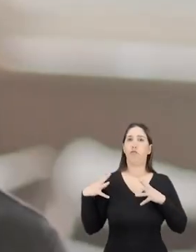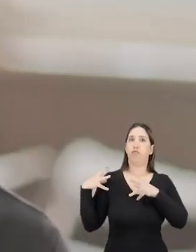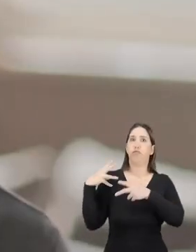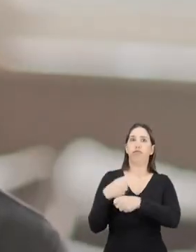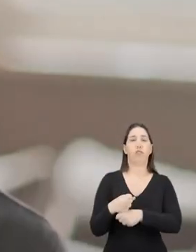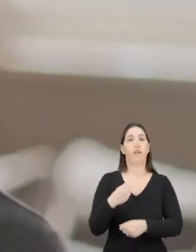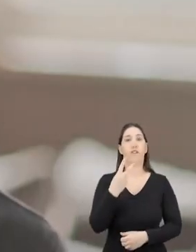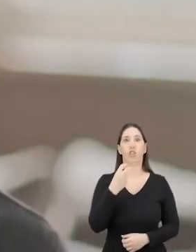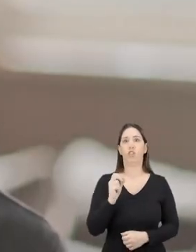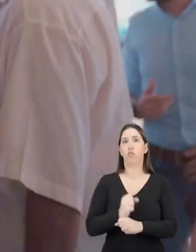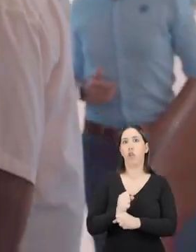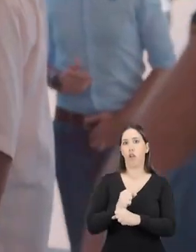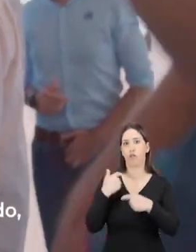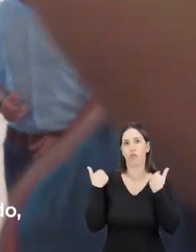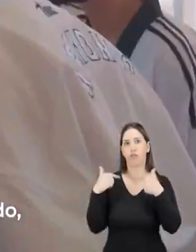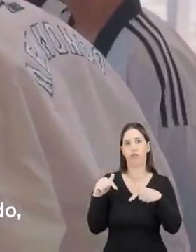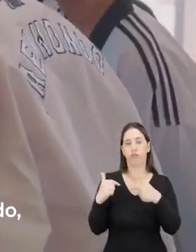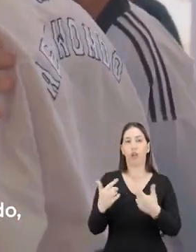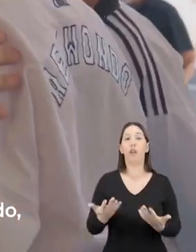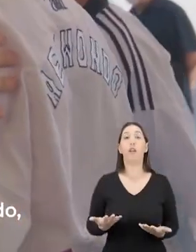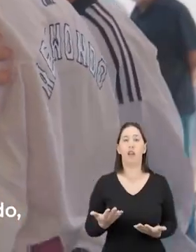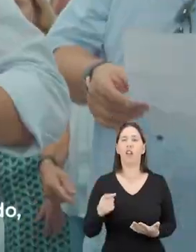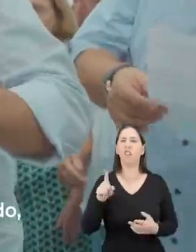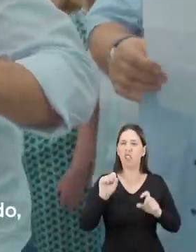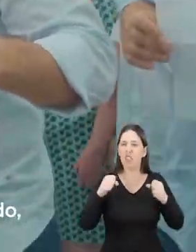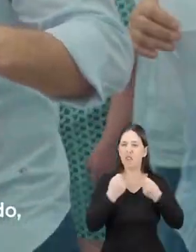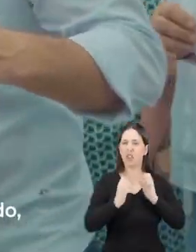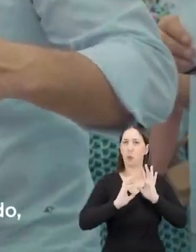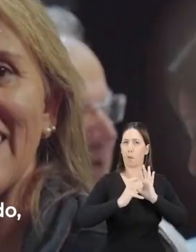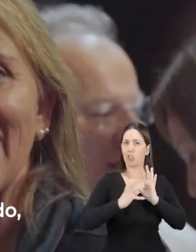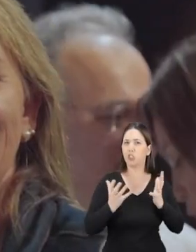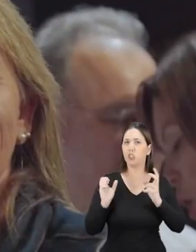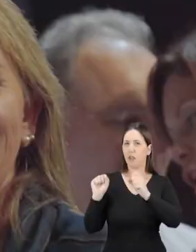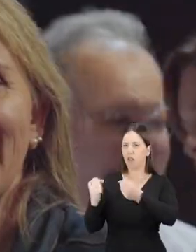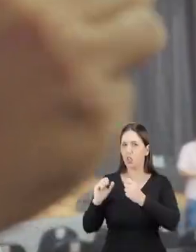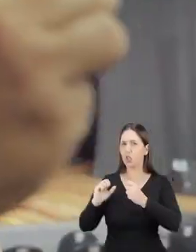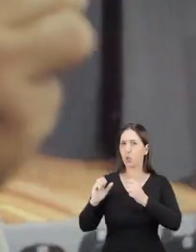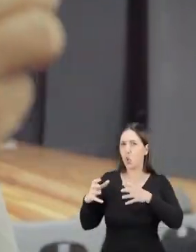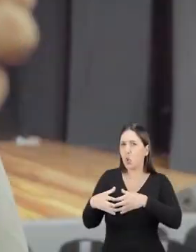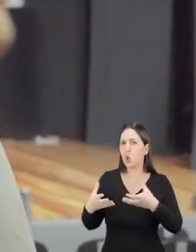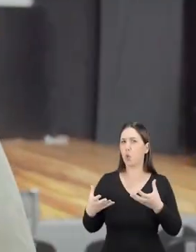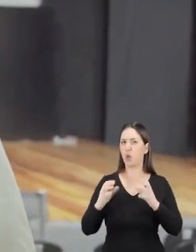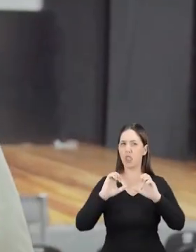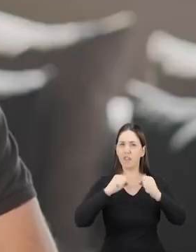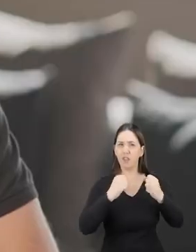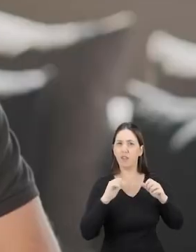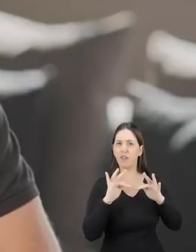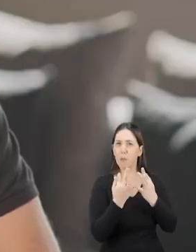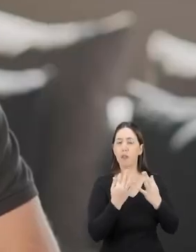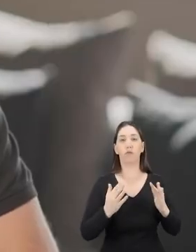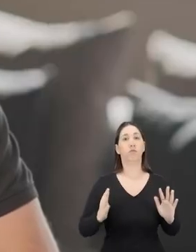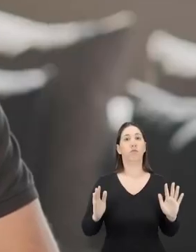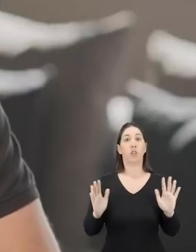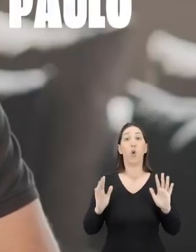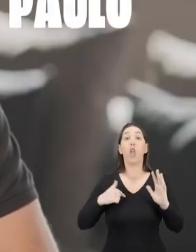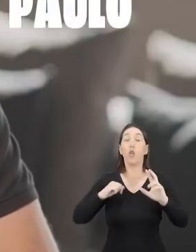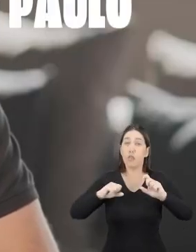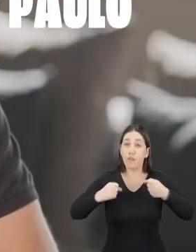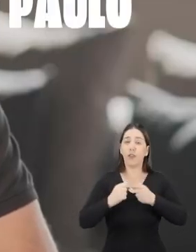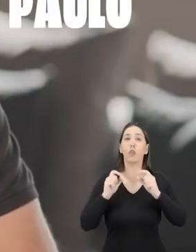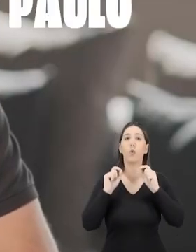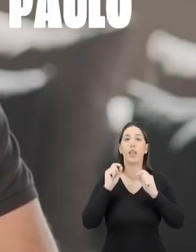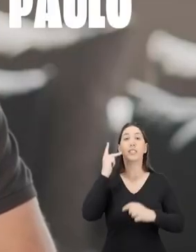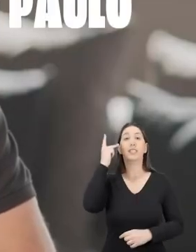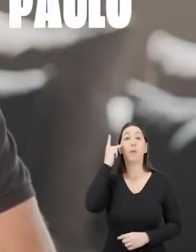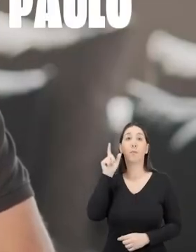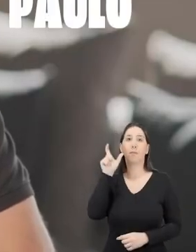O pessoal tem muita coisa nesses 20 anos. Um cara que não está aqui para defender um partido, um grupo ou uma família. Eu estou aqui para defender São